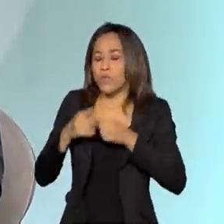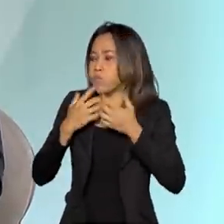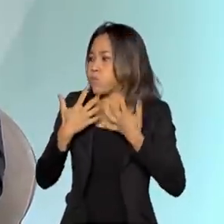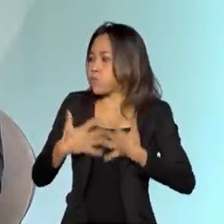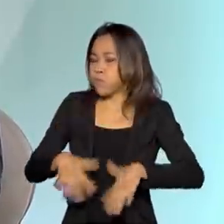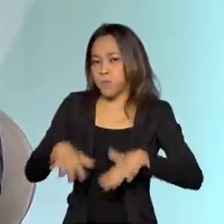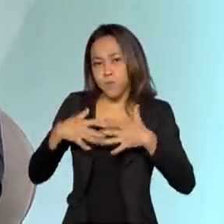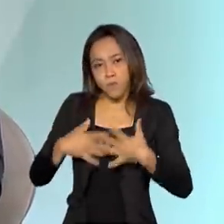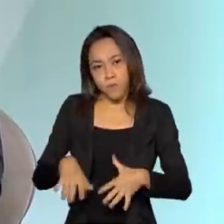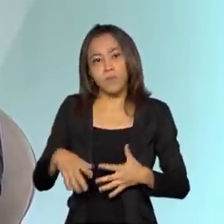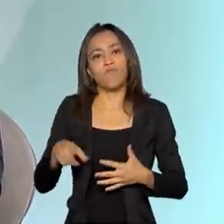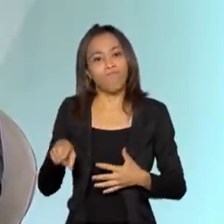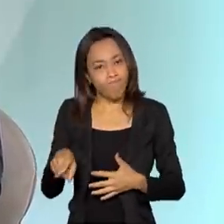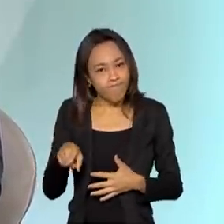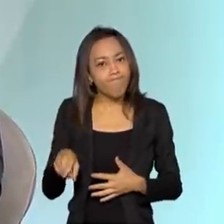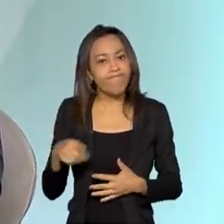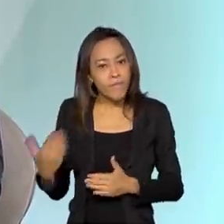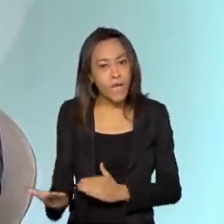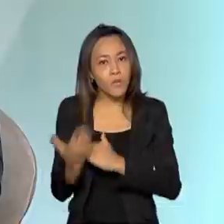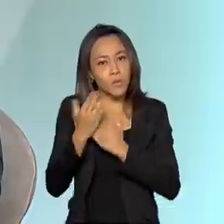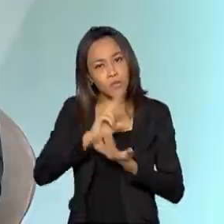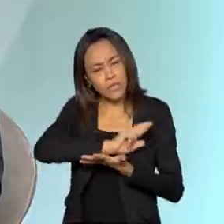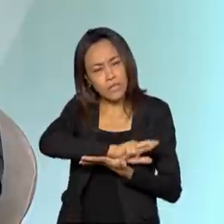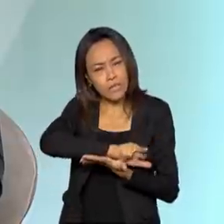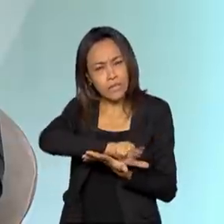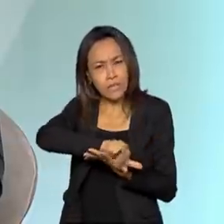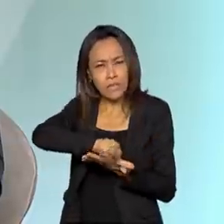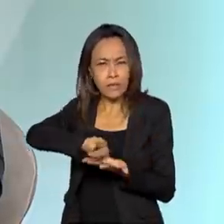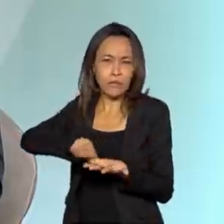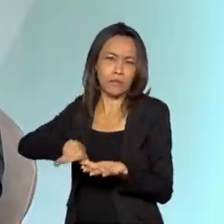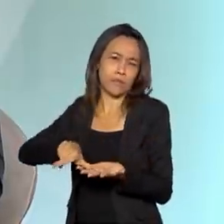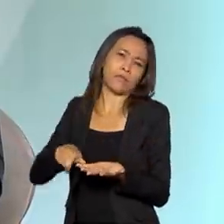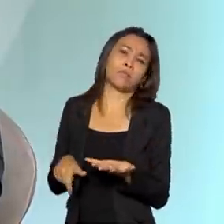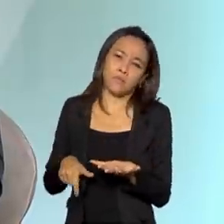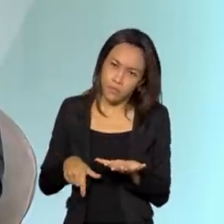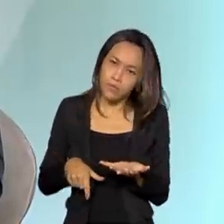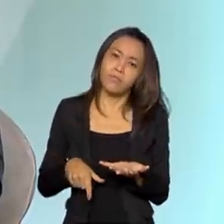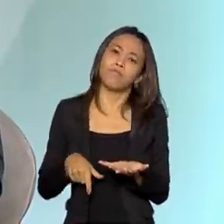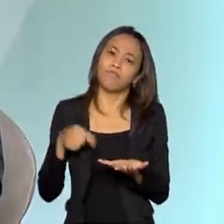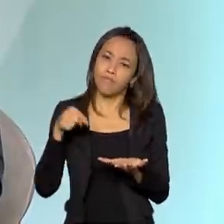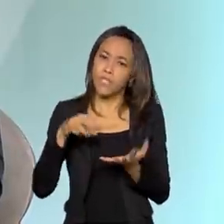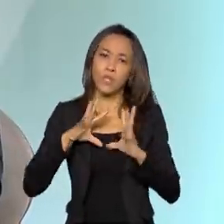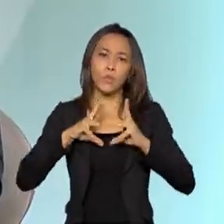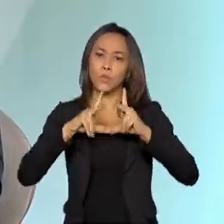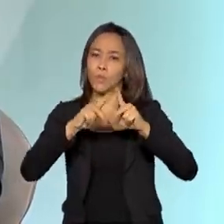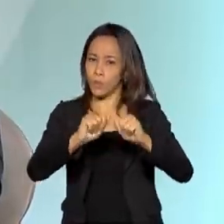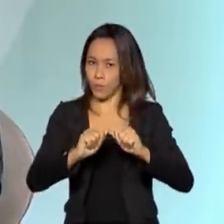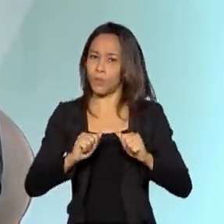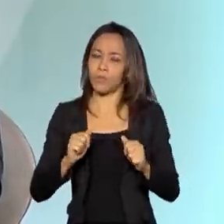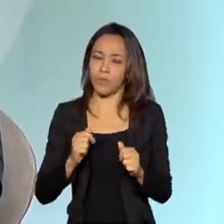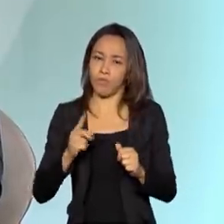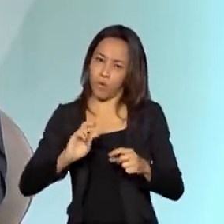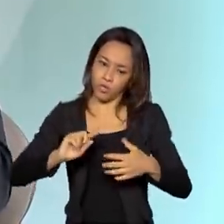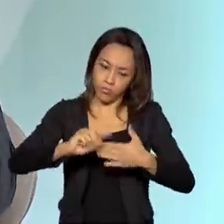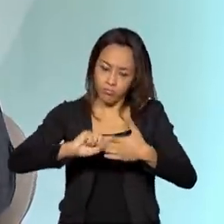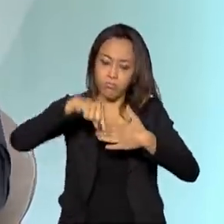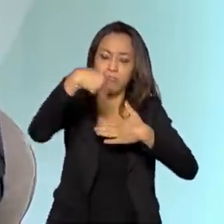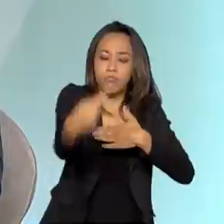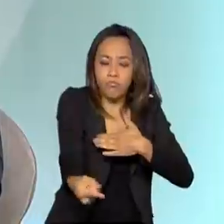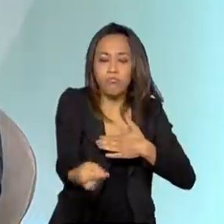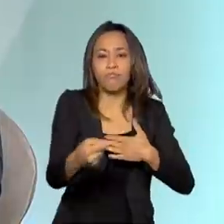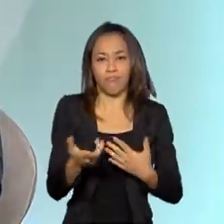quase que inimagináveis e bastante imprevisíveis de tudo que pode vir e suceder a partir